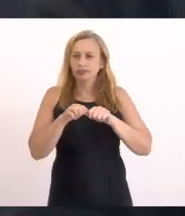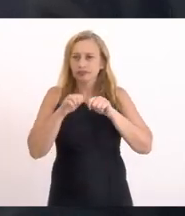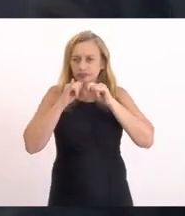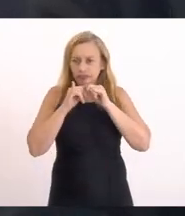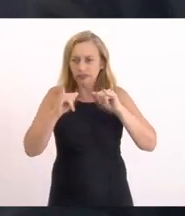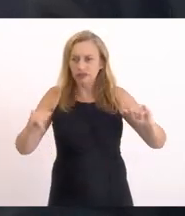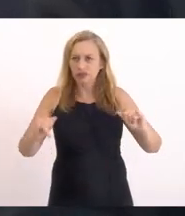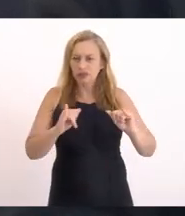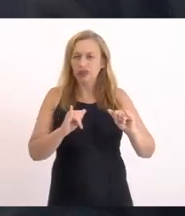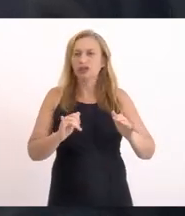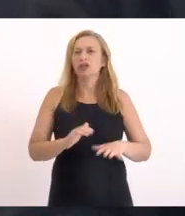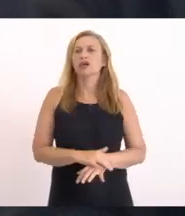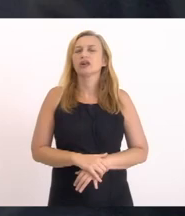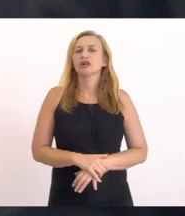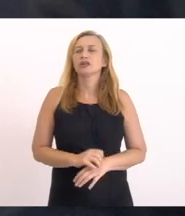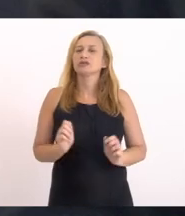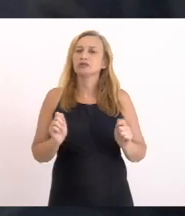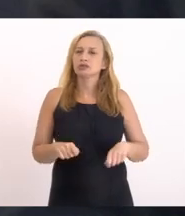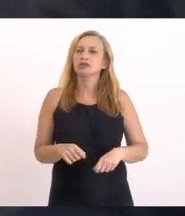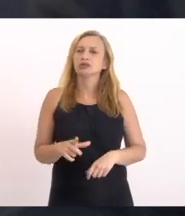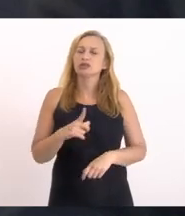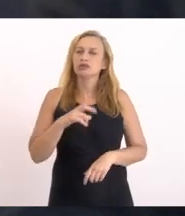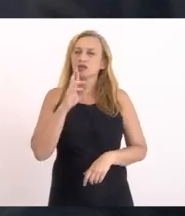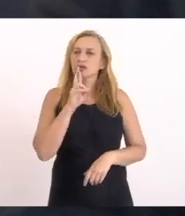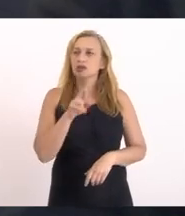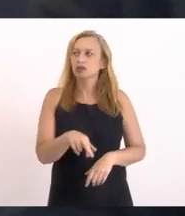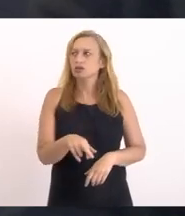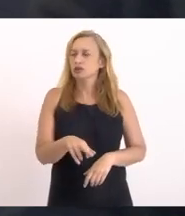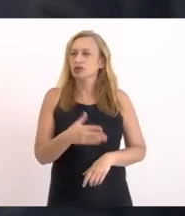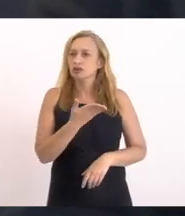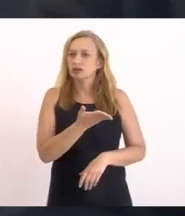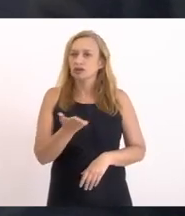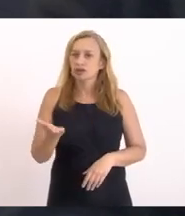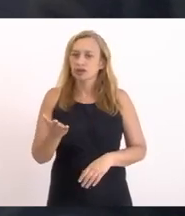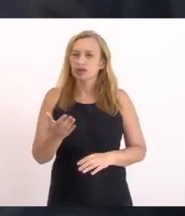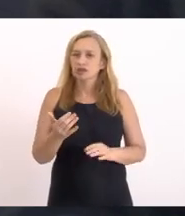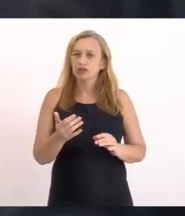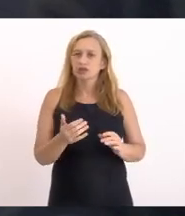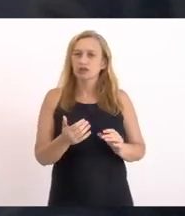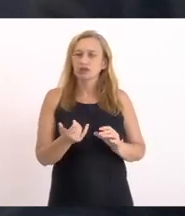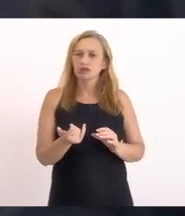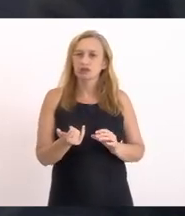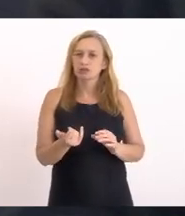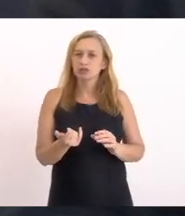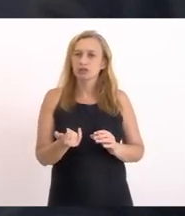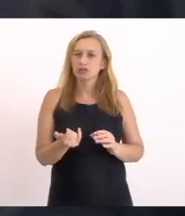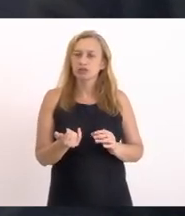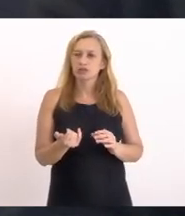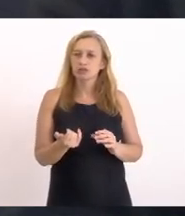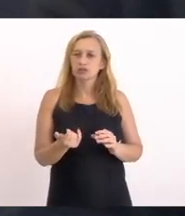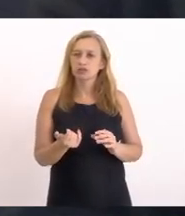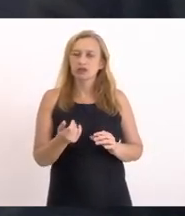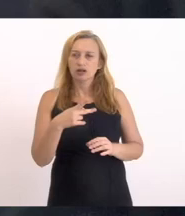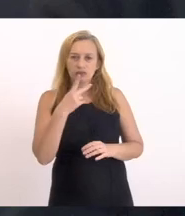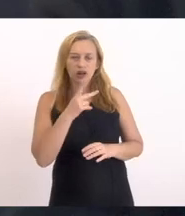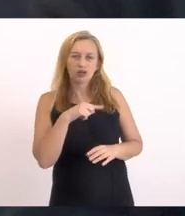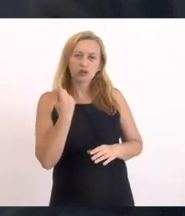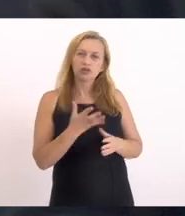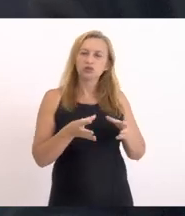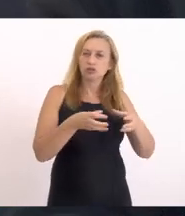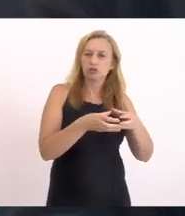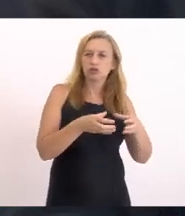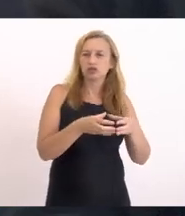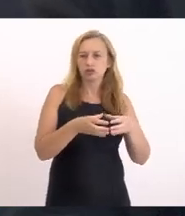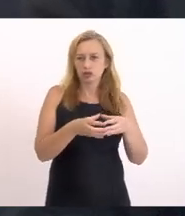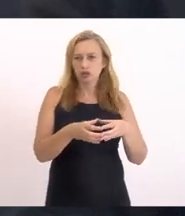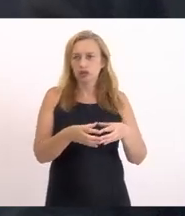E assim que possível Que tiver o resultado Vocês entram em contato Por gentileza Com a nossa comissão Ou diretamente Com o